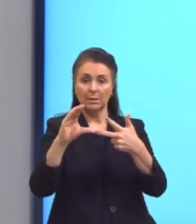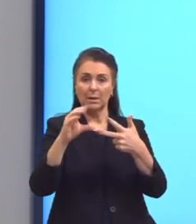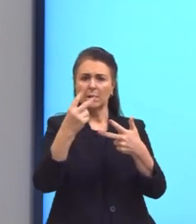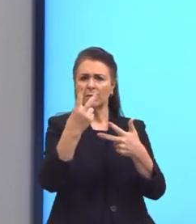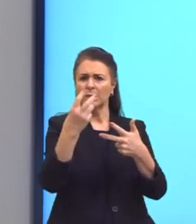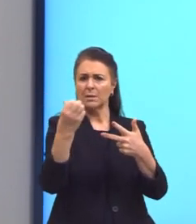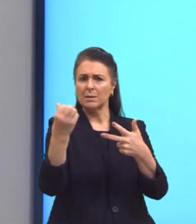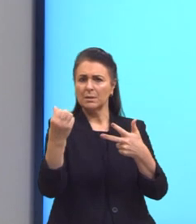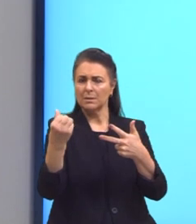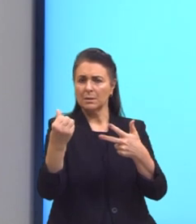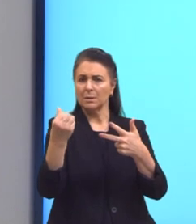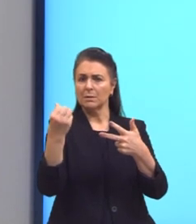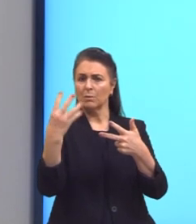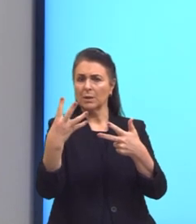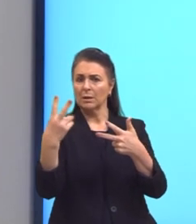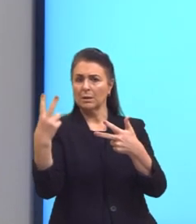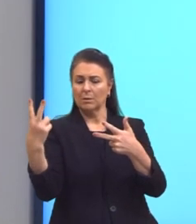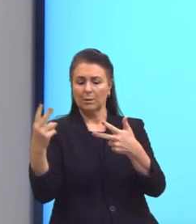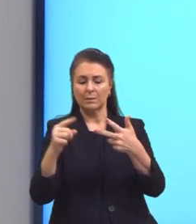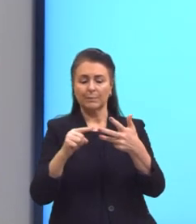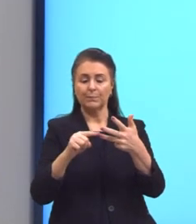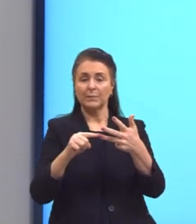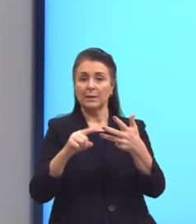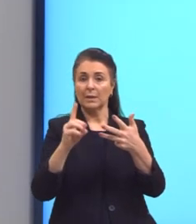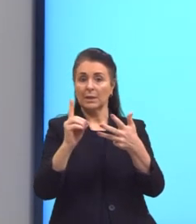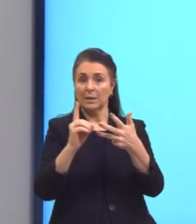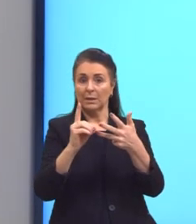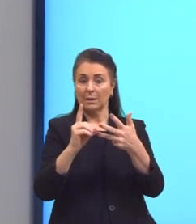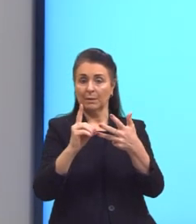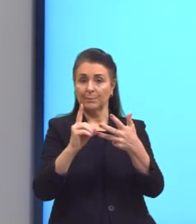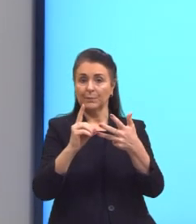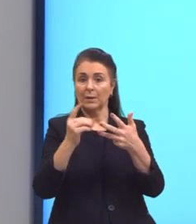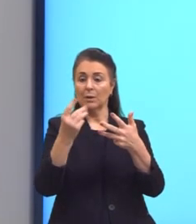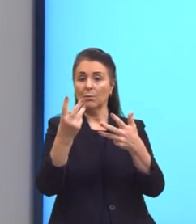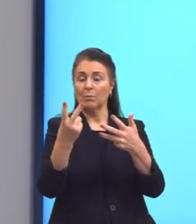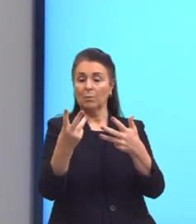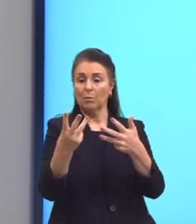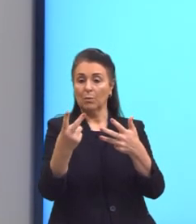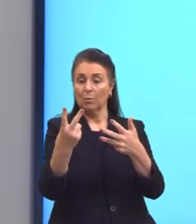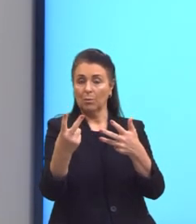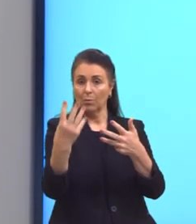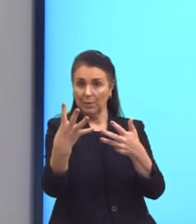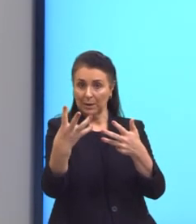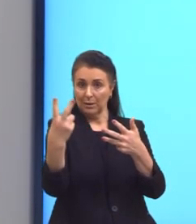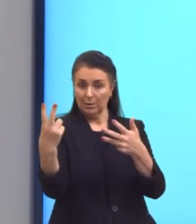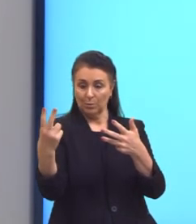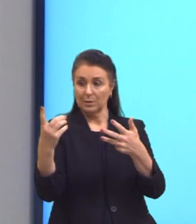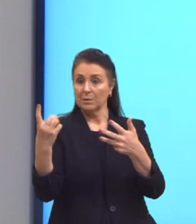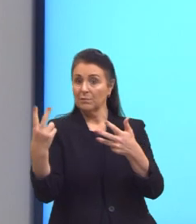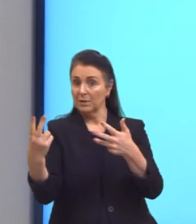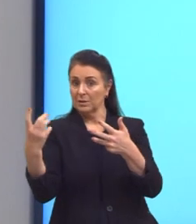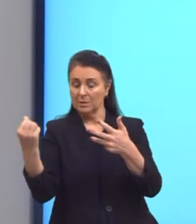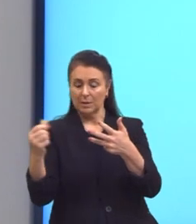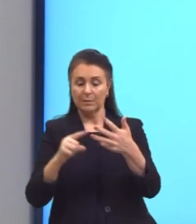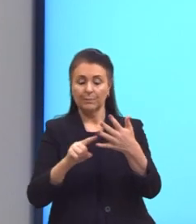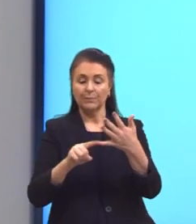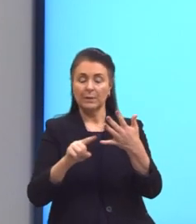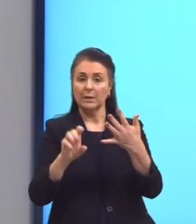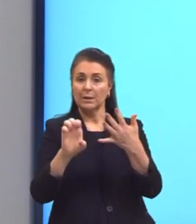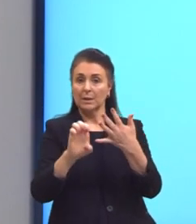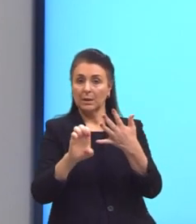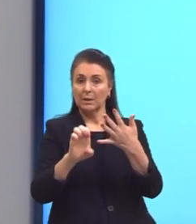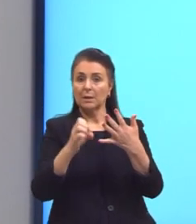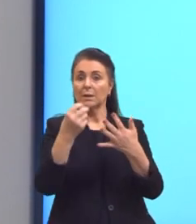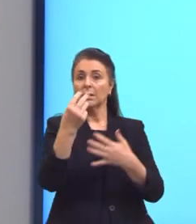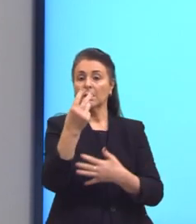26 para 42, letra D, 42 para 26 e letra E, 42